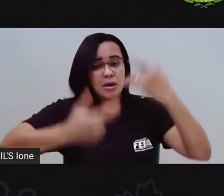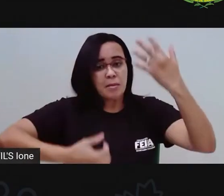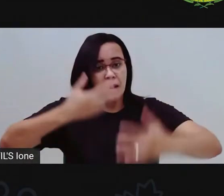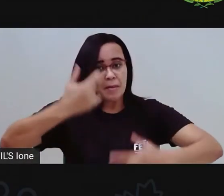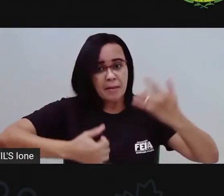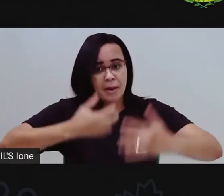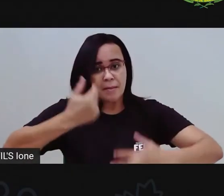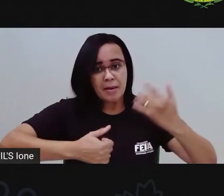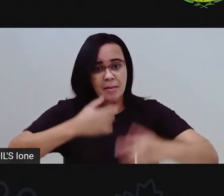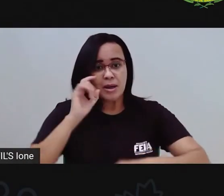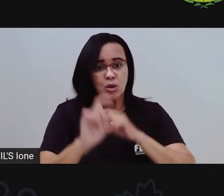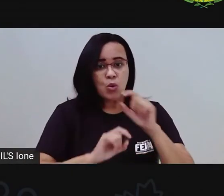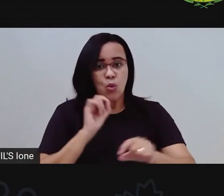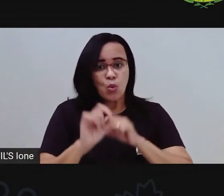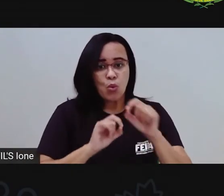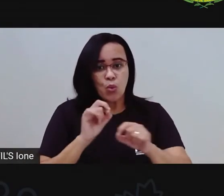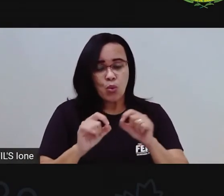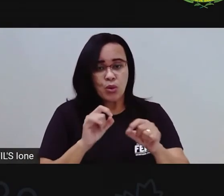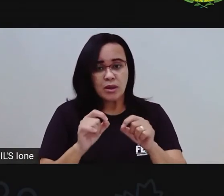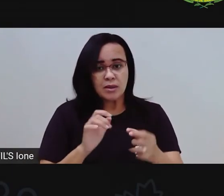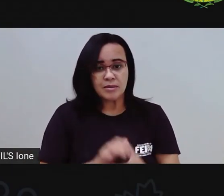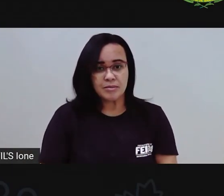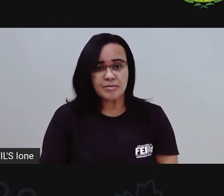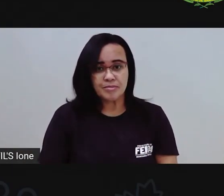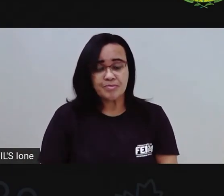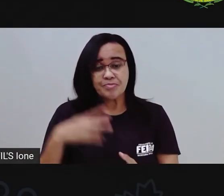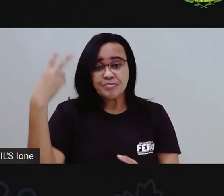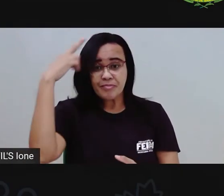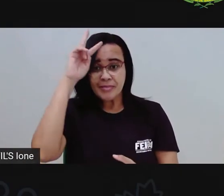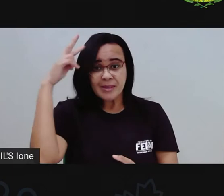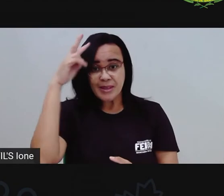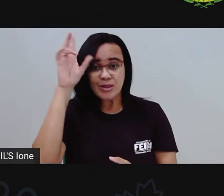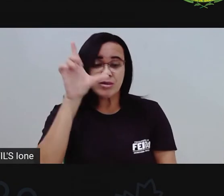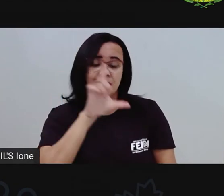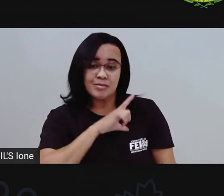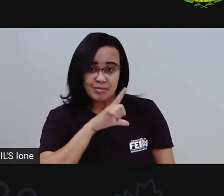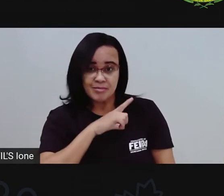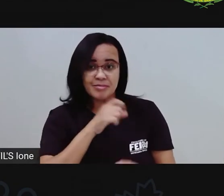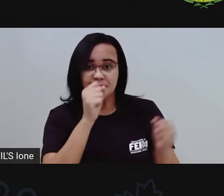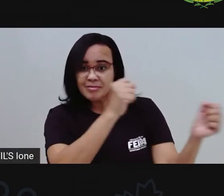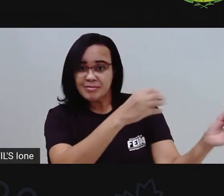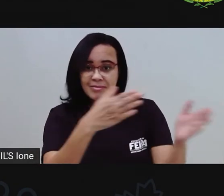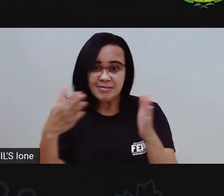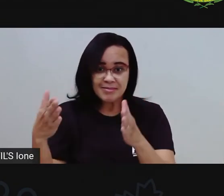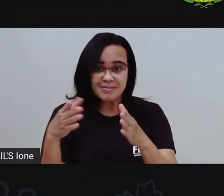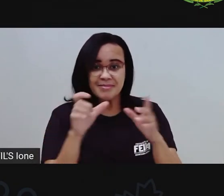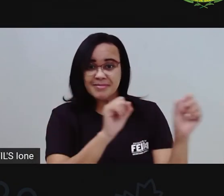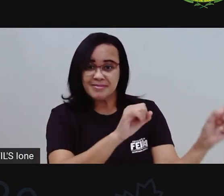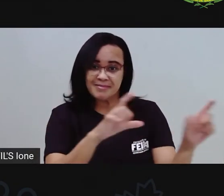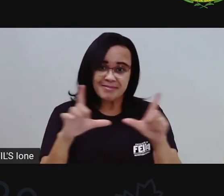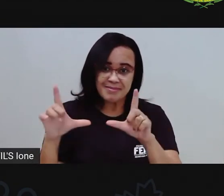até o compartilhamento dessa tela, porque a nossa historinha está aqui em uma outra tela, certo?